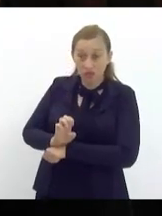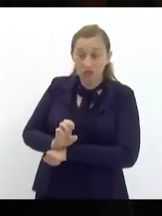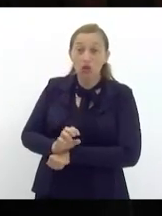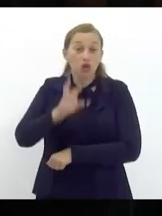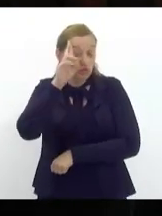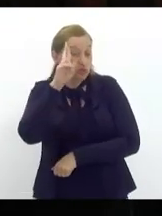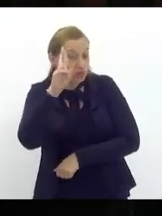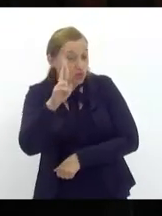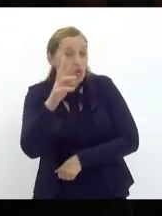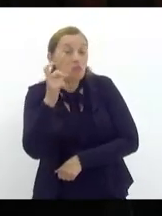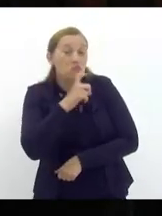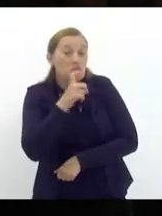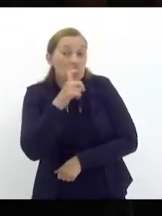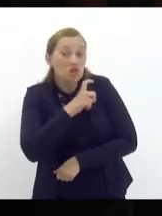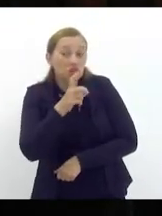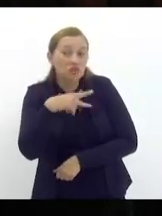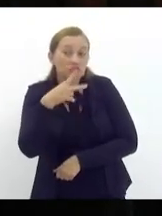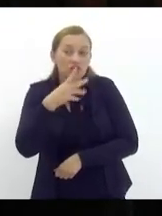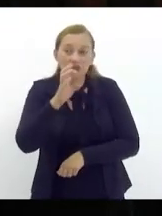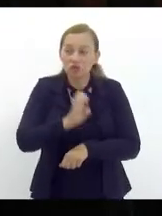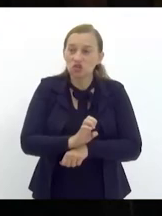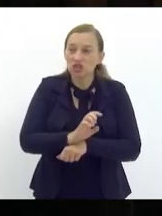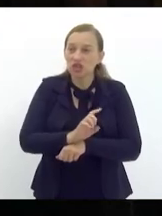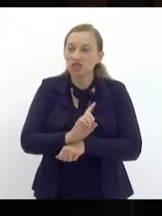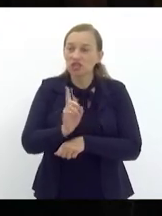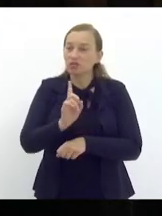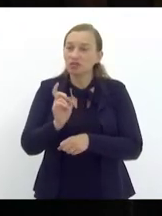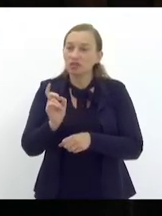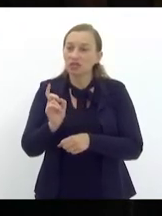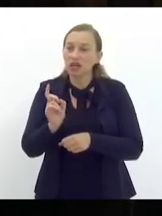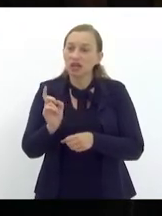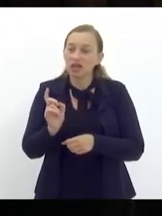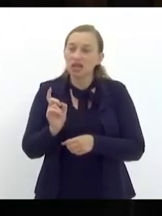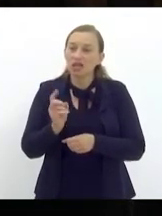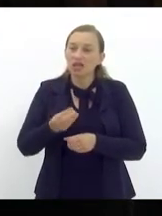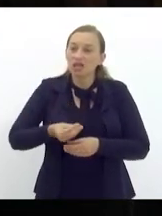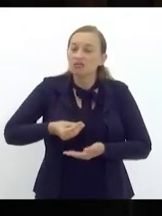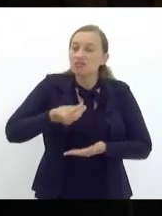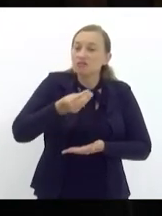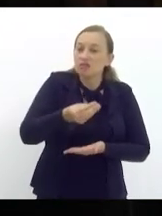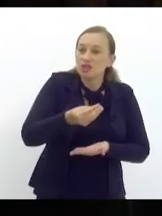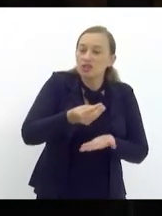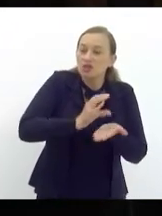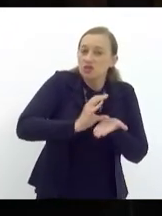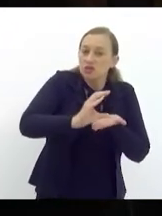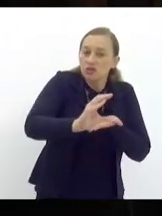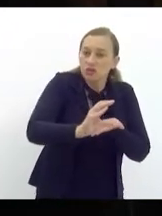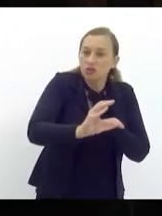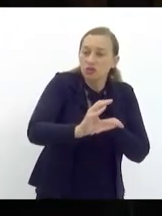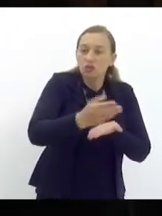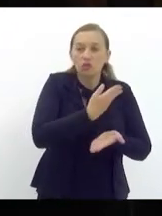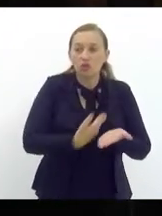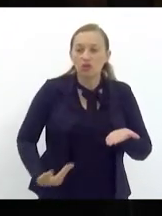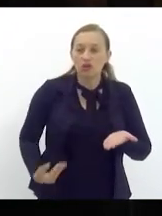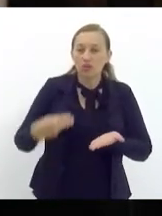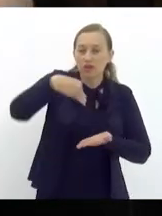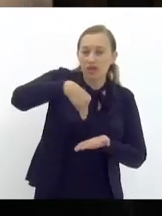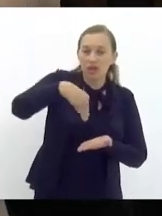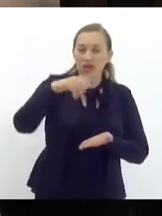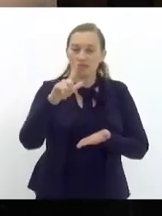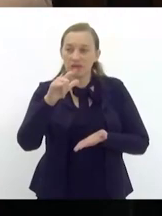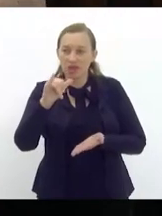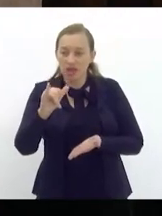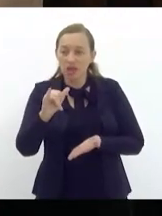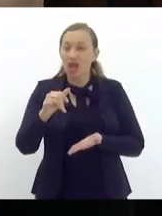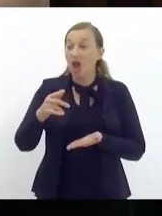mente quando diz que o estado não está repassando o dinheiro para o convênio do EML e aí eu vou perguntar aqui ao